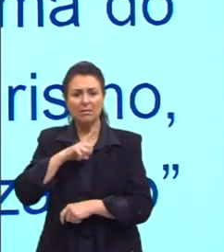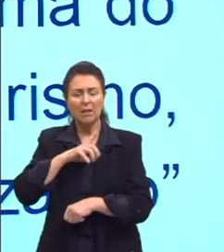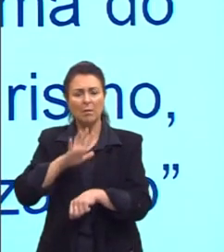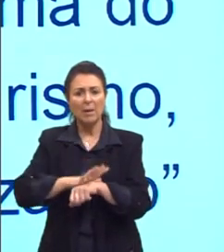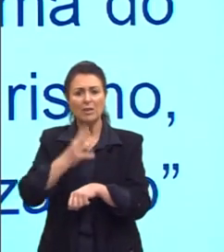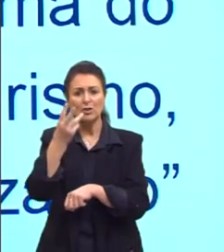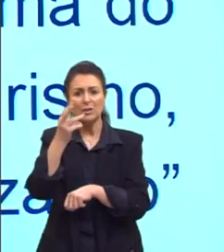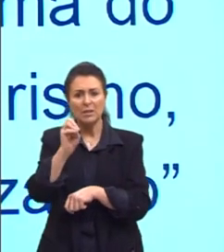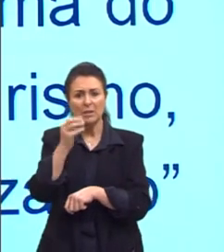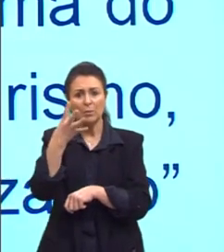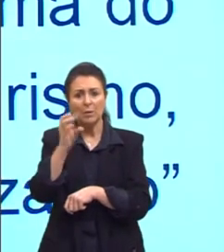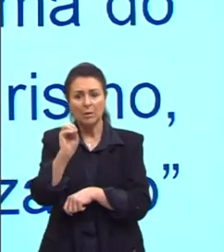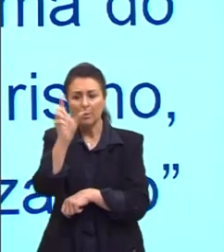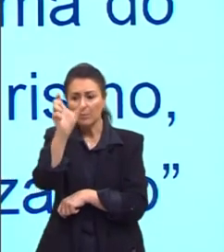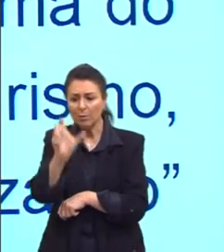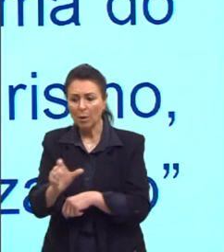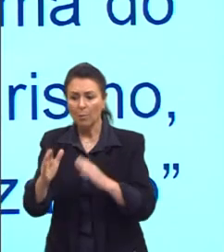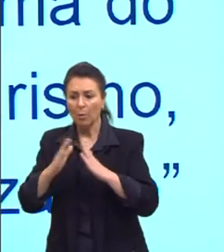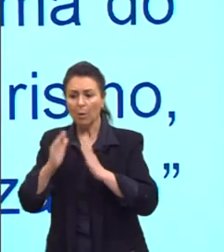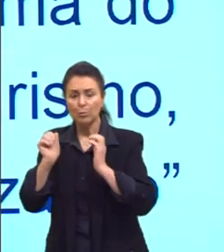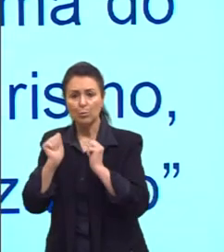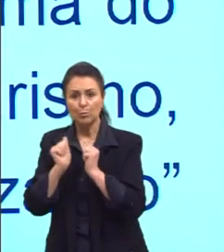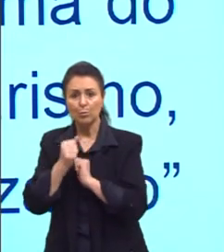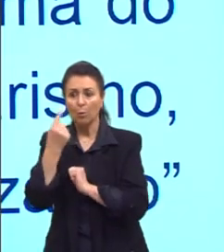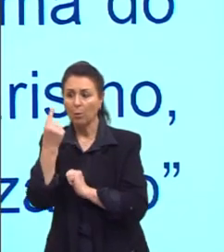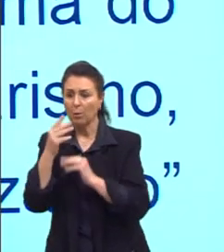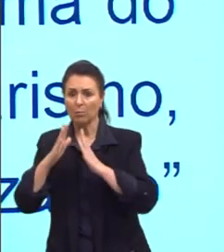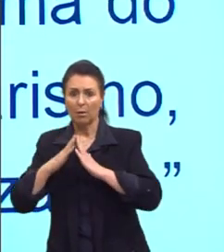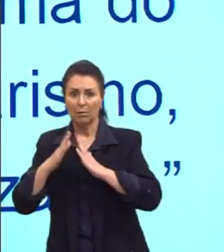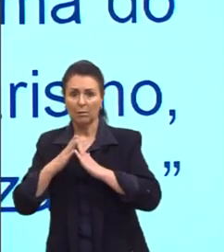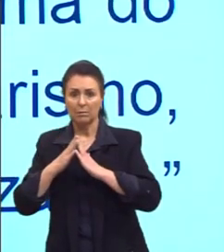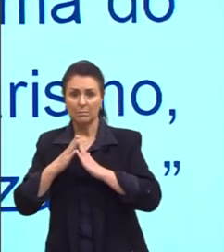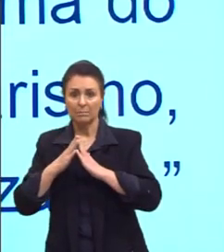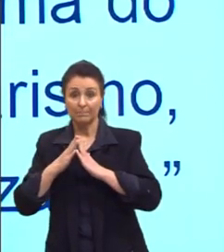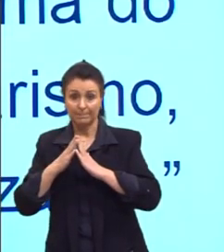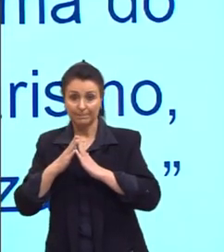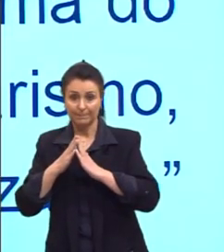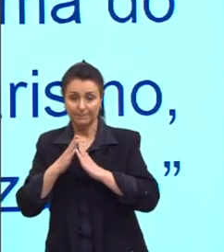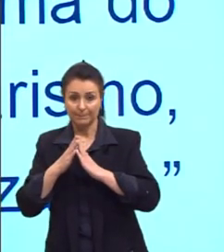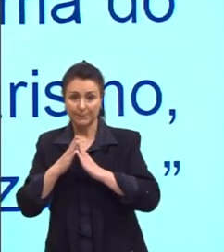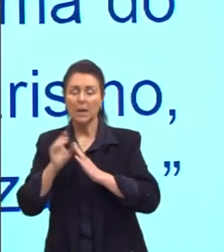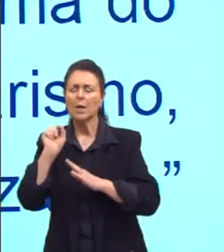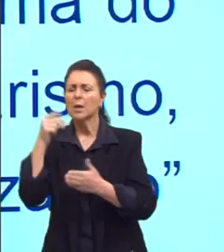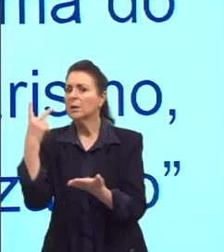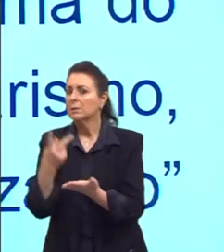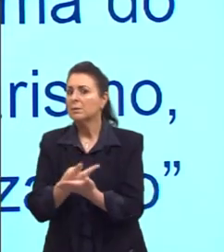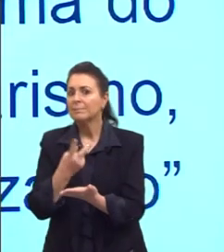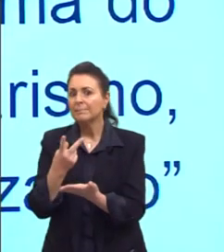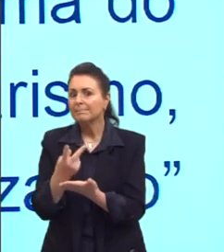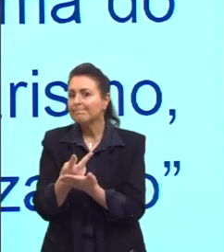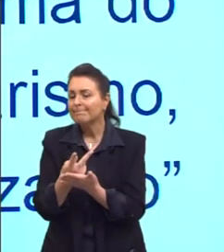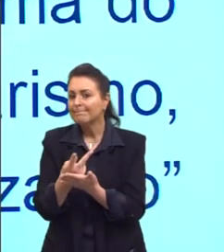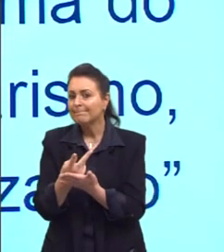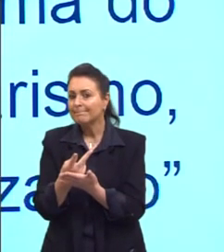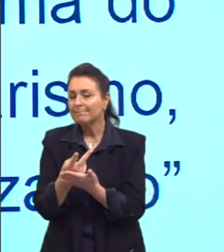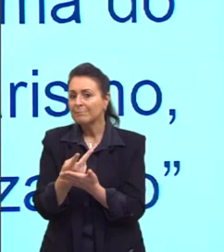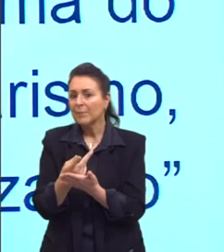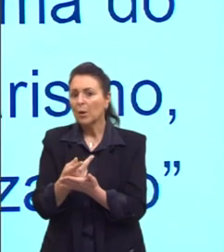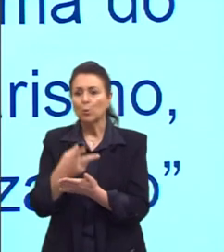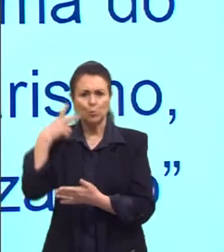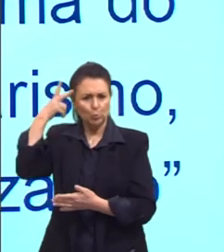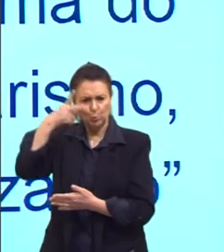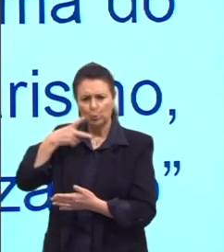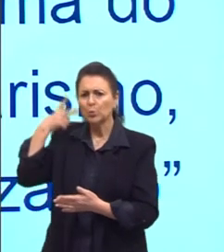40 pessoas vivendo aí. Tudo amontoado numa casa. E o que aconteceu? Os